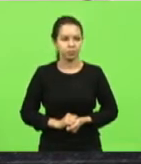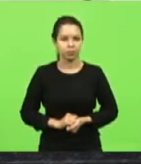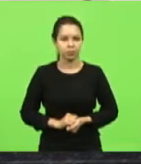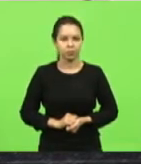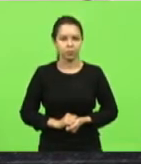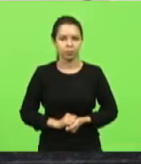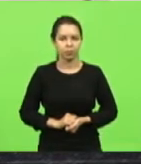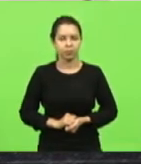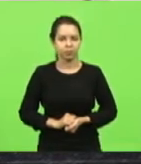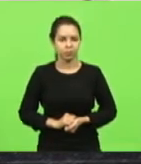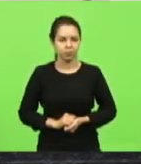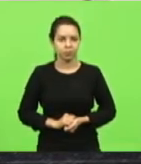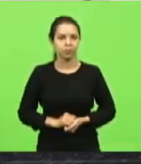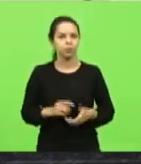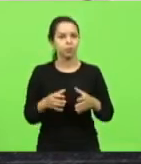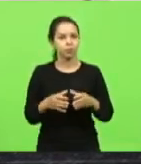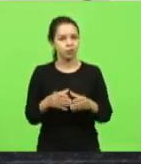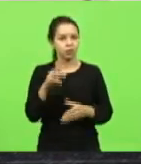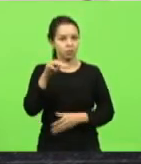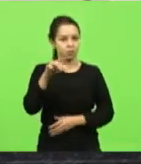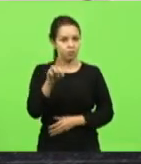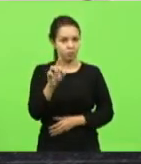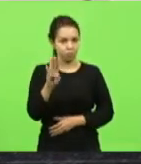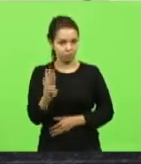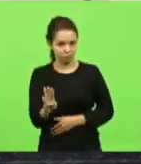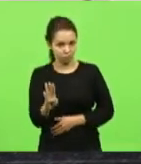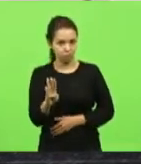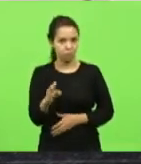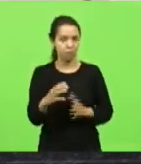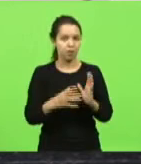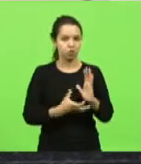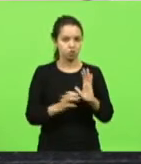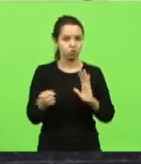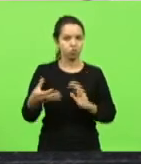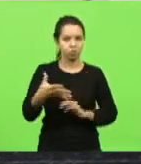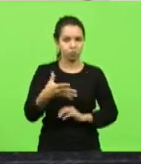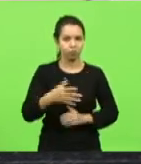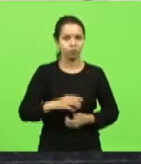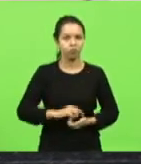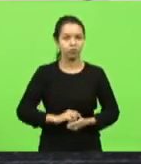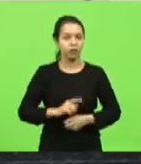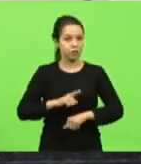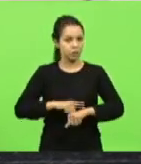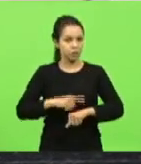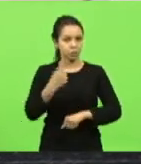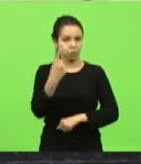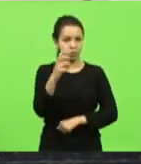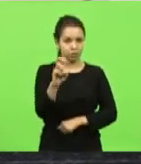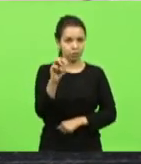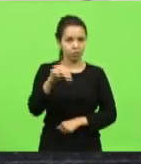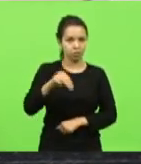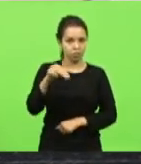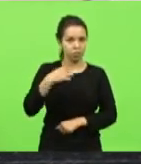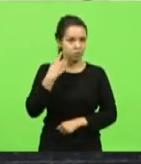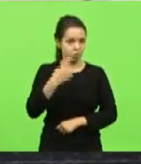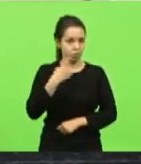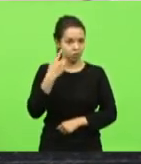bloco MDB partido novo por 15 minutos deputado Sopels